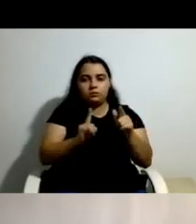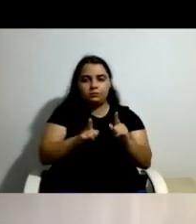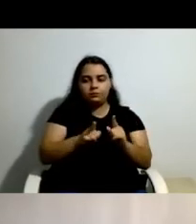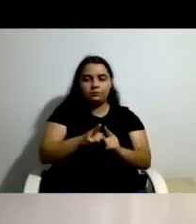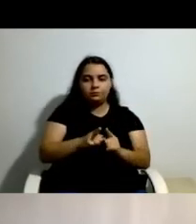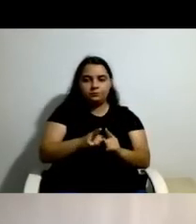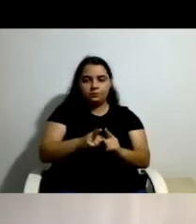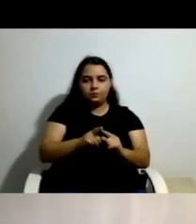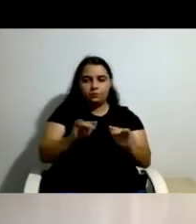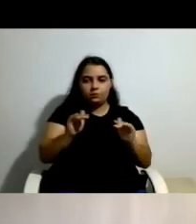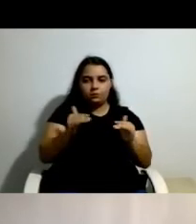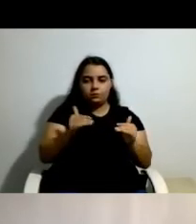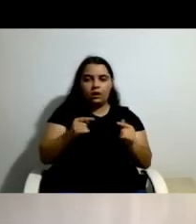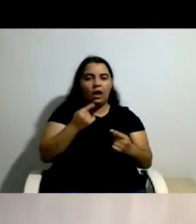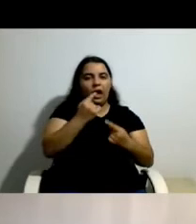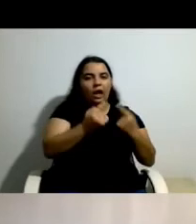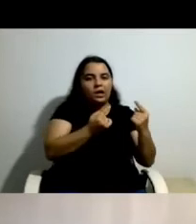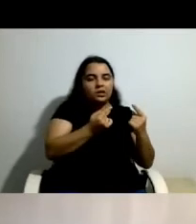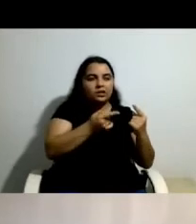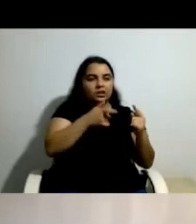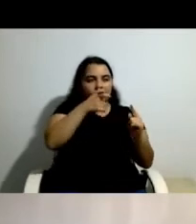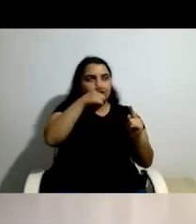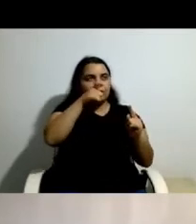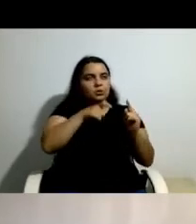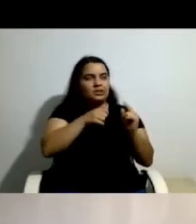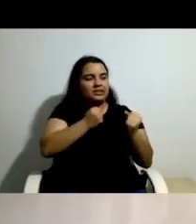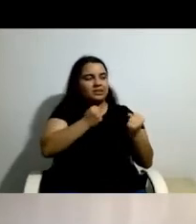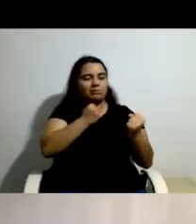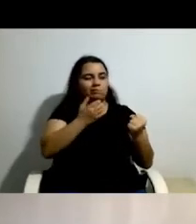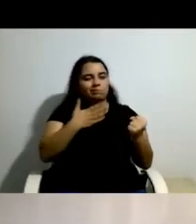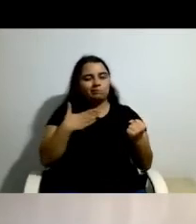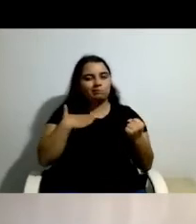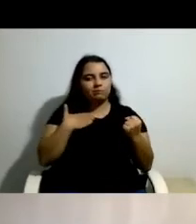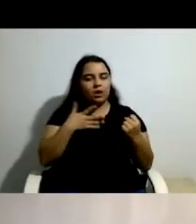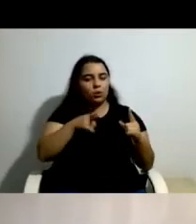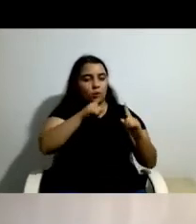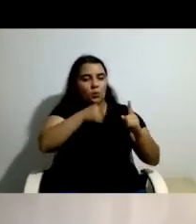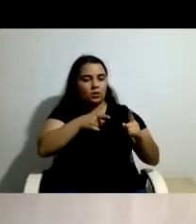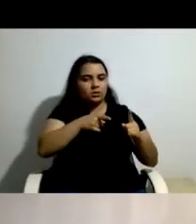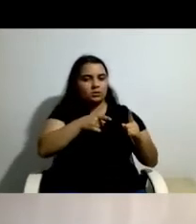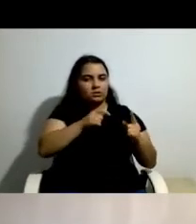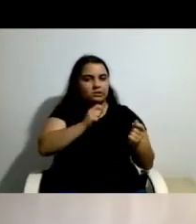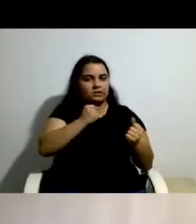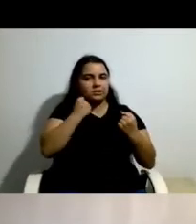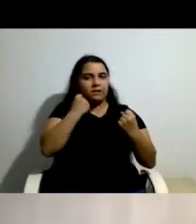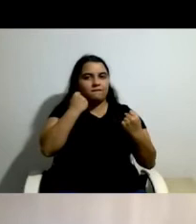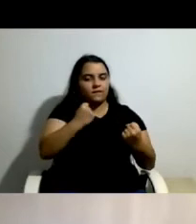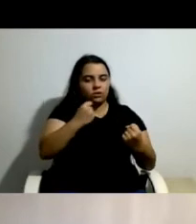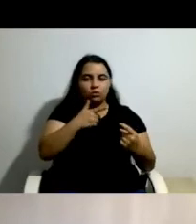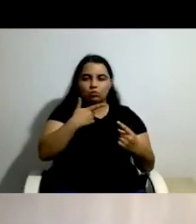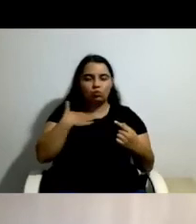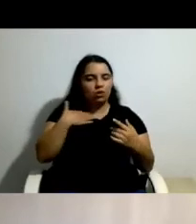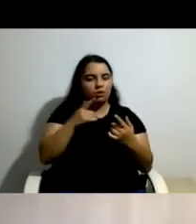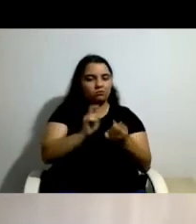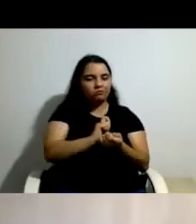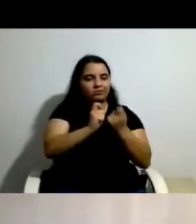houve alguma resistência face à mudança, por suposto, com a inicio da assistência pessoal, e que a CIDA já fez referência, e com